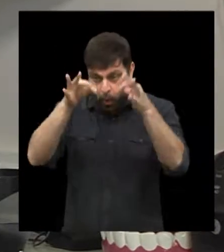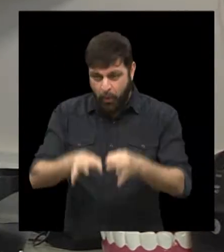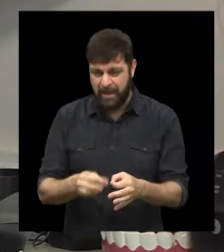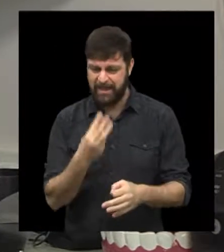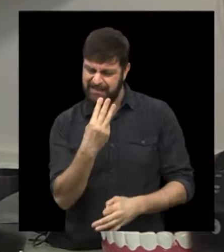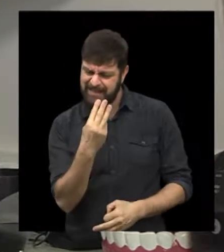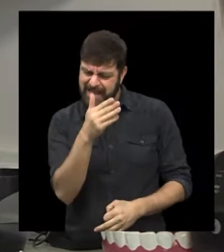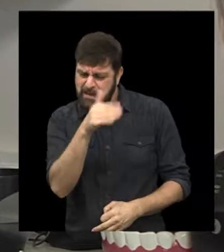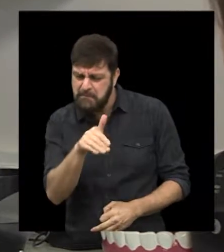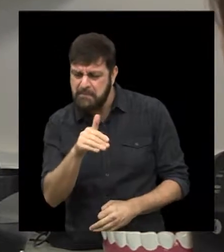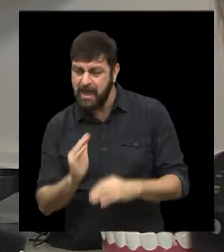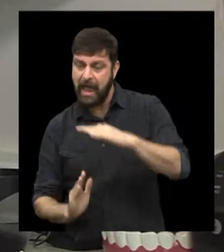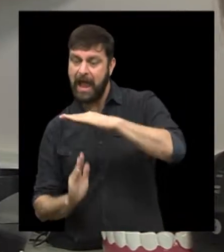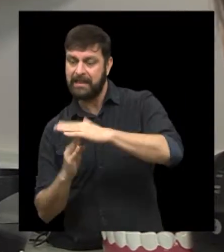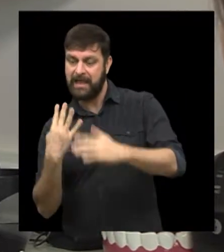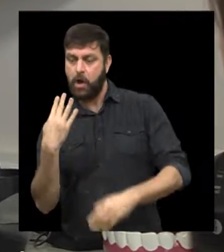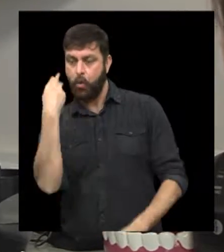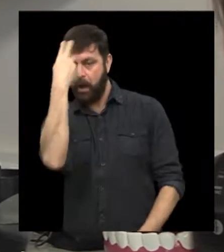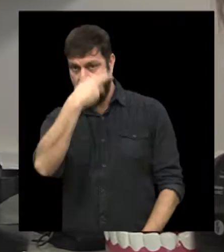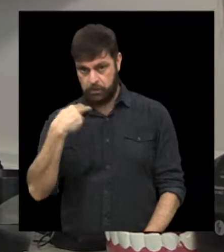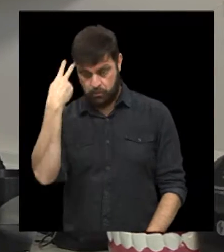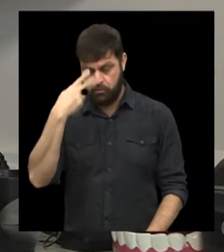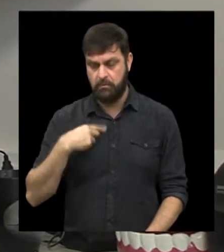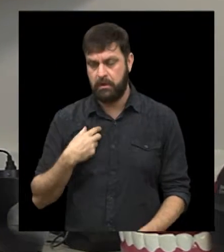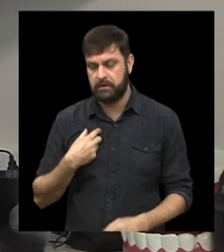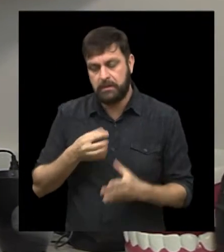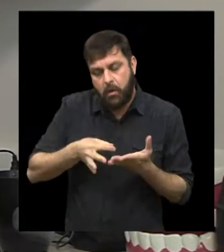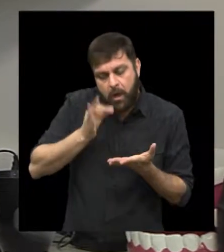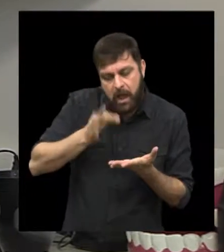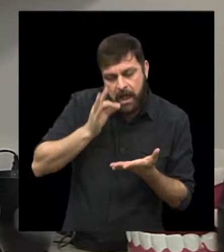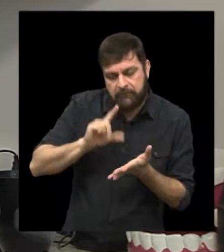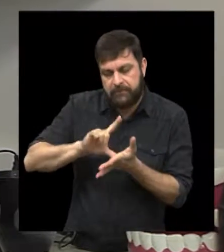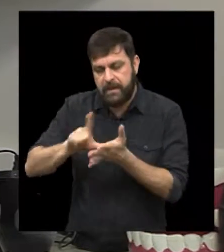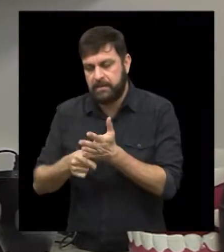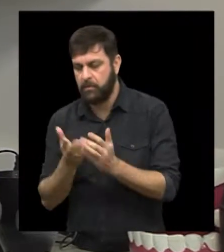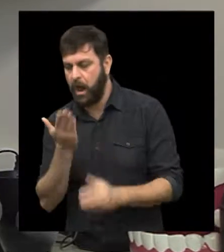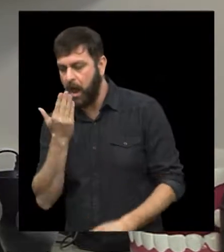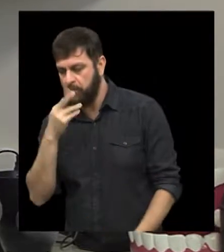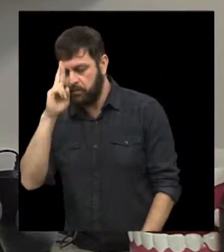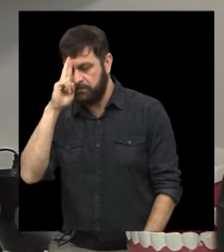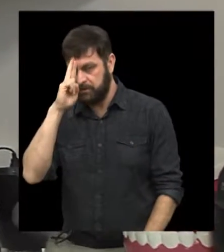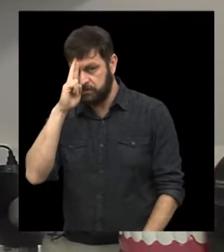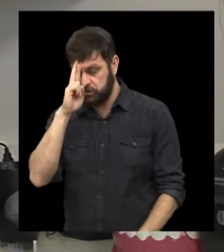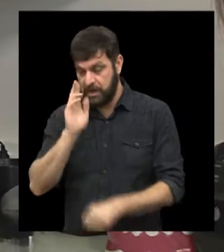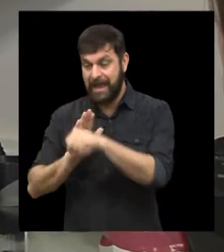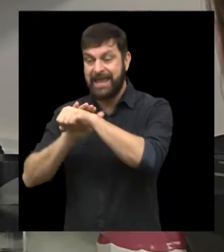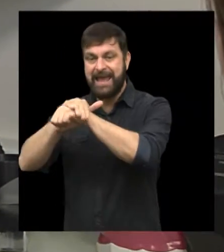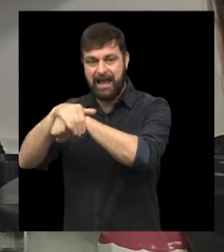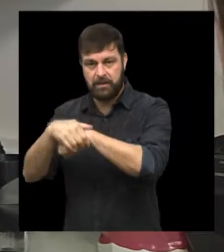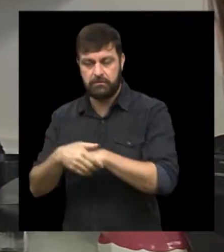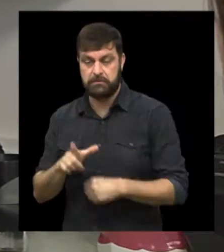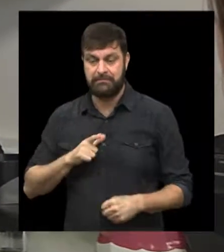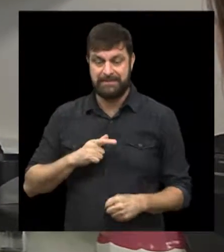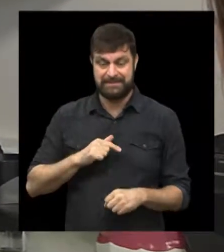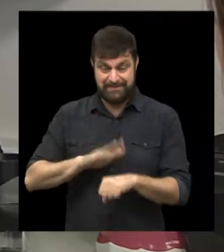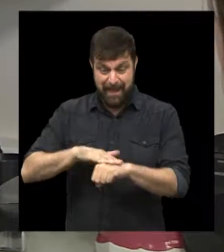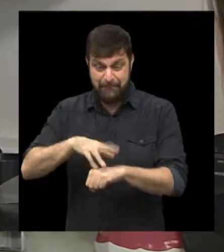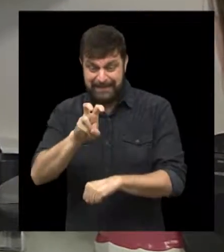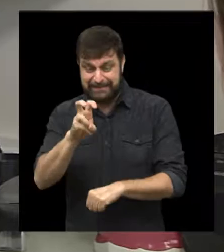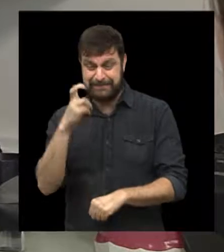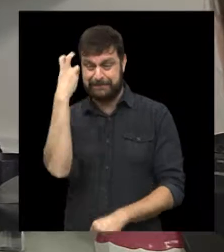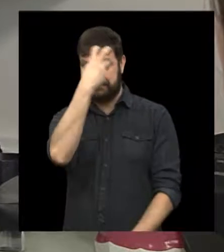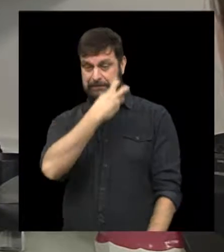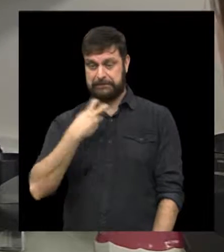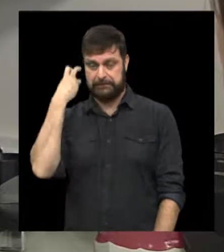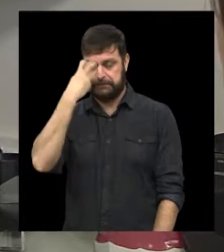três horas e meia, quatro horas, entre três a quatro horas. Então, toma café da manhã, almoça e janta. E se o espaço for maior do que